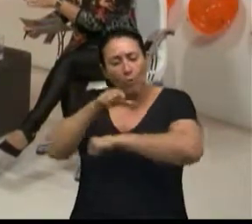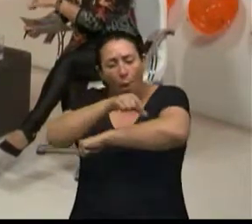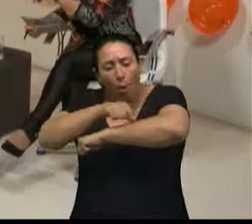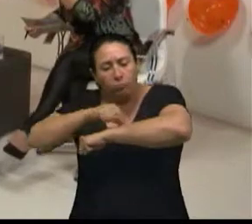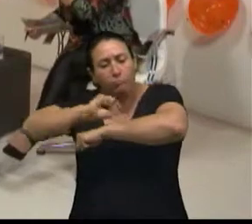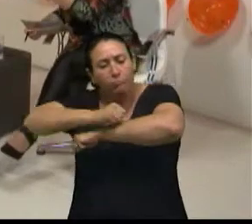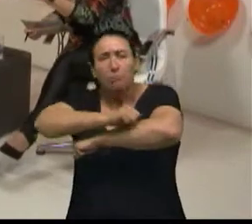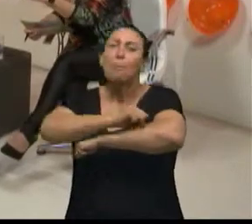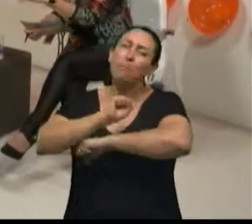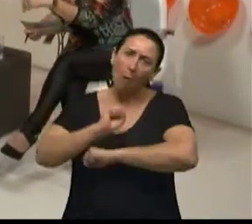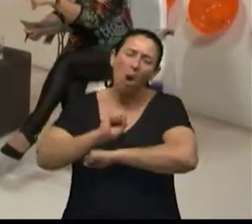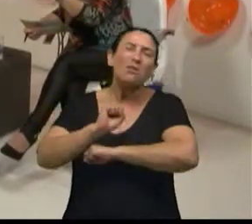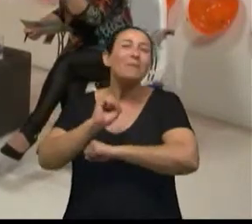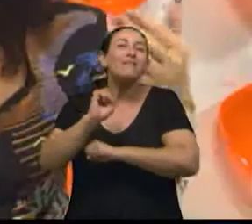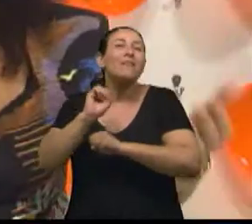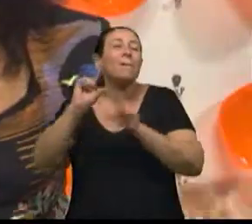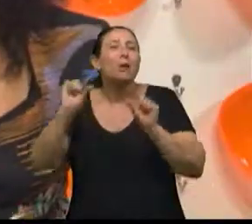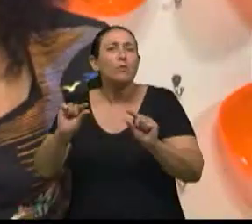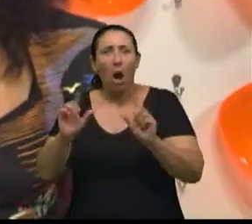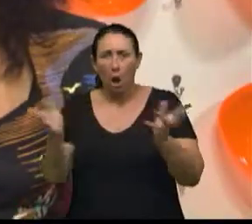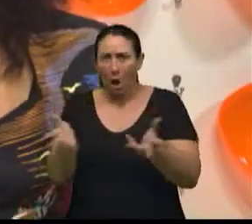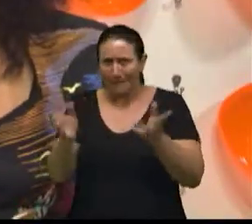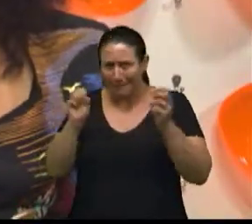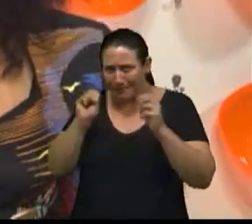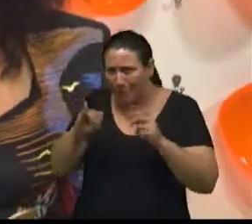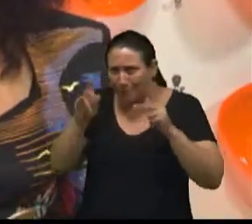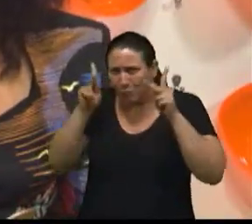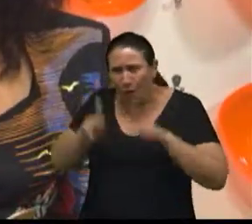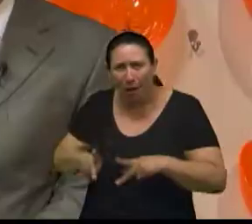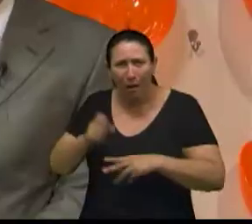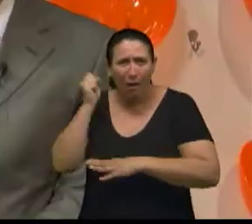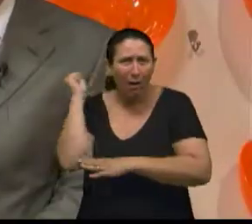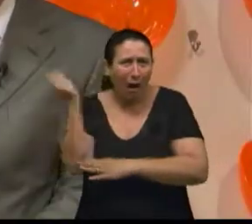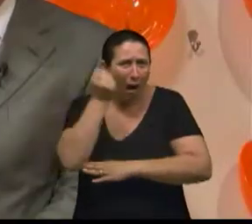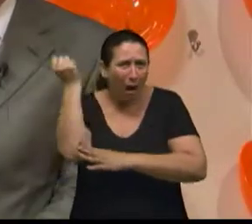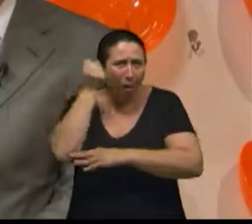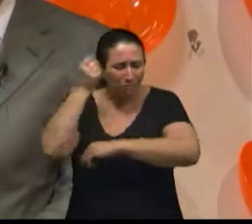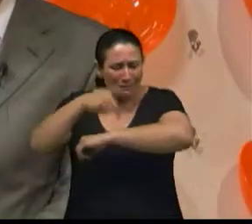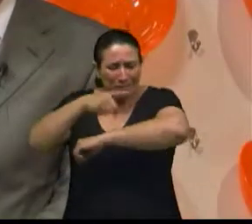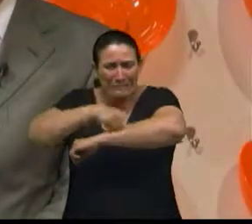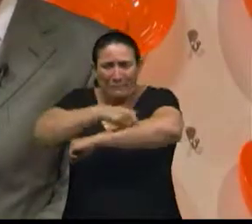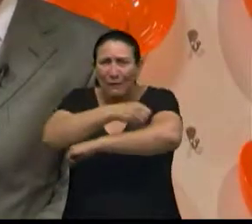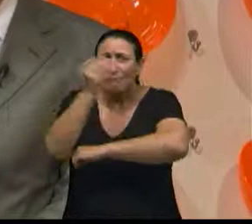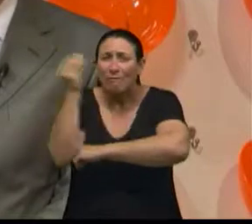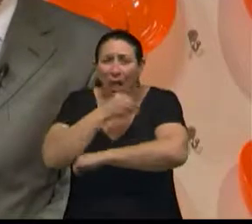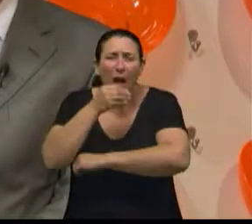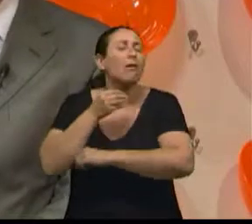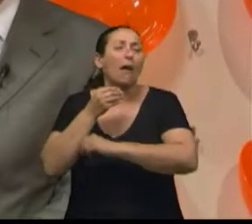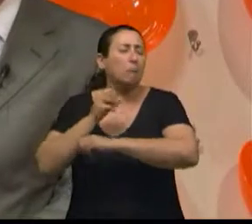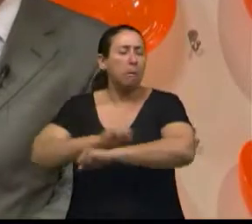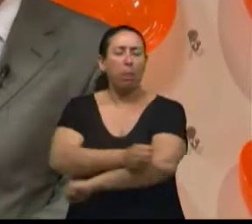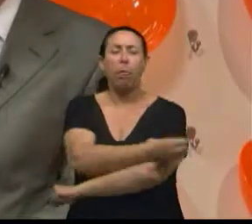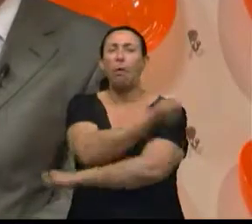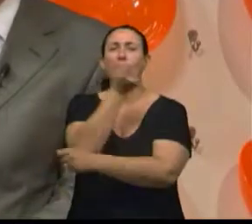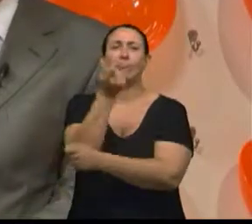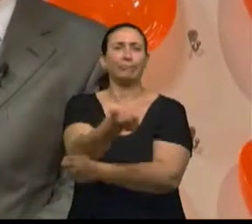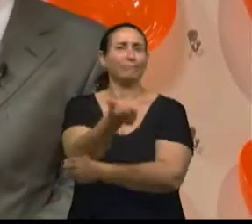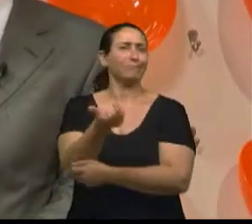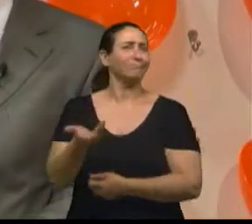facilmente terá uma pessoa que tem osteopenia, mais ainda osteoporose. Com certeza. Isso é uma coisa bem importante. O que a gente vê? As pessoas